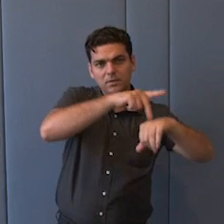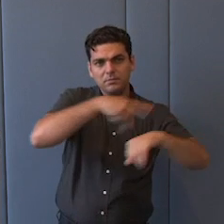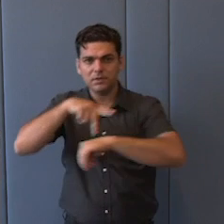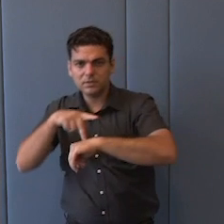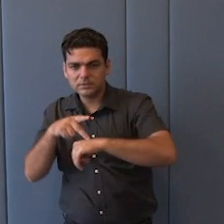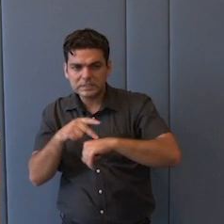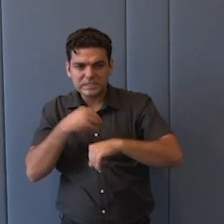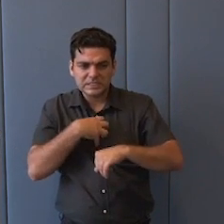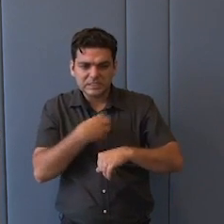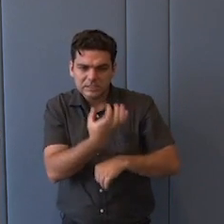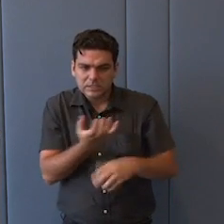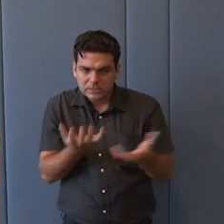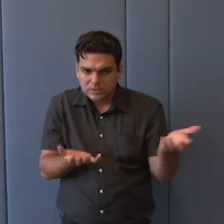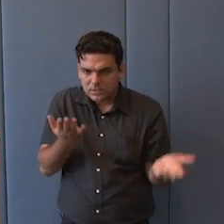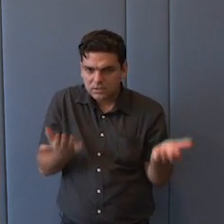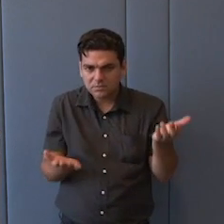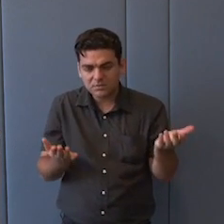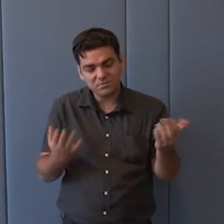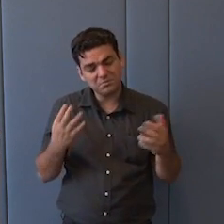meio complicado. Enfim, mas,